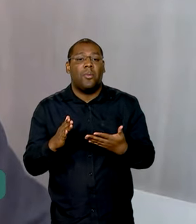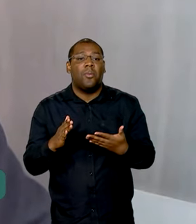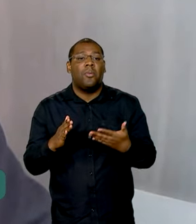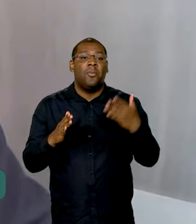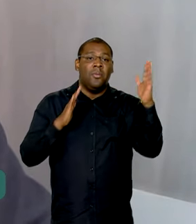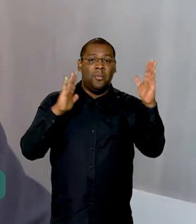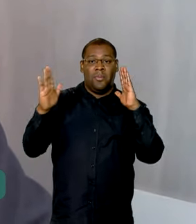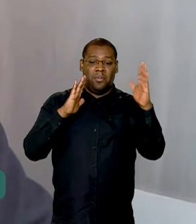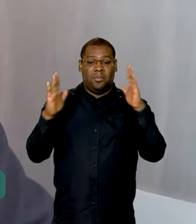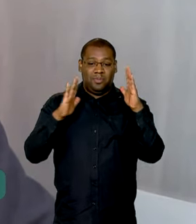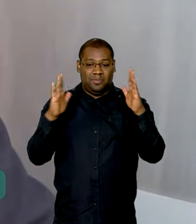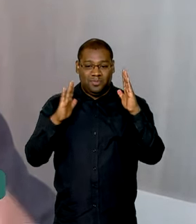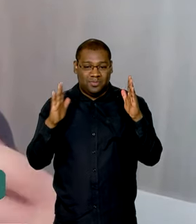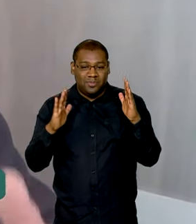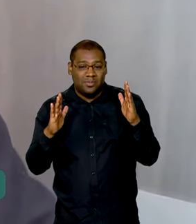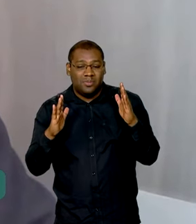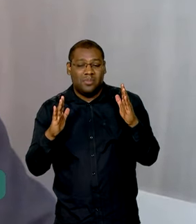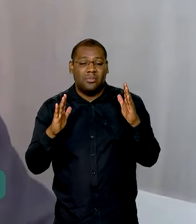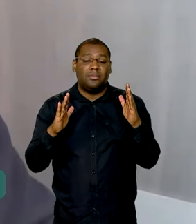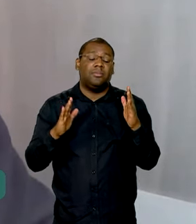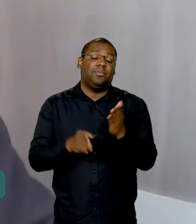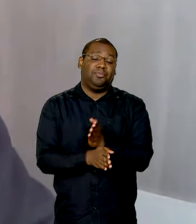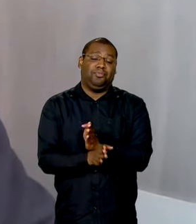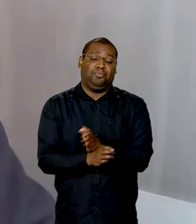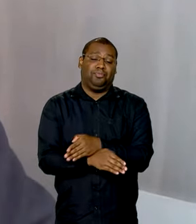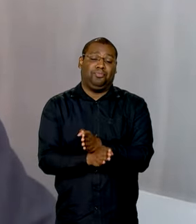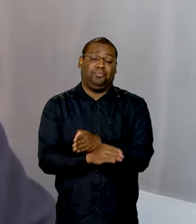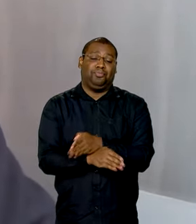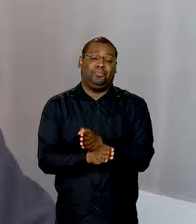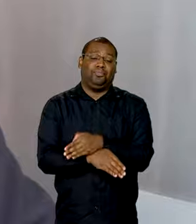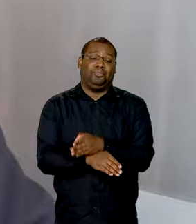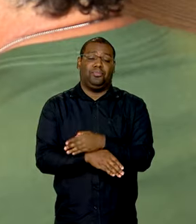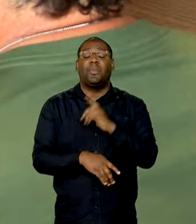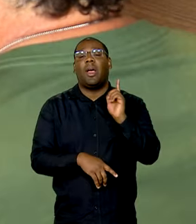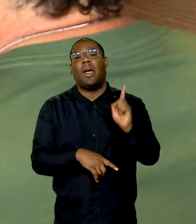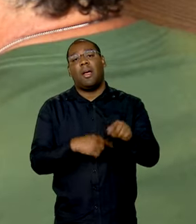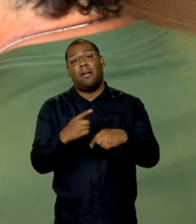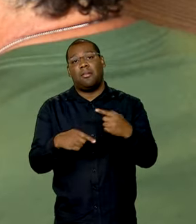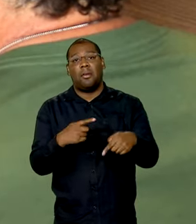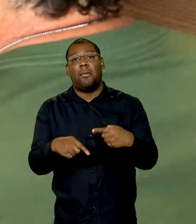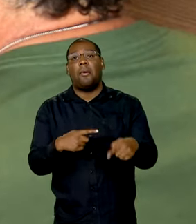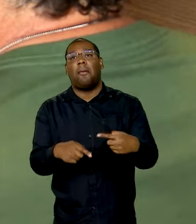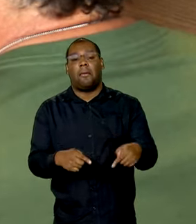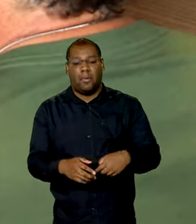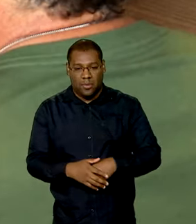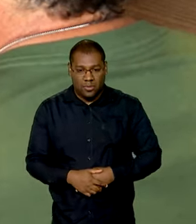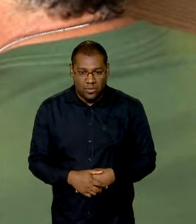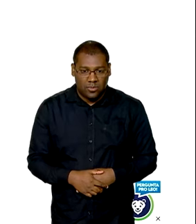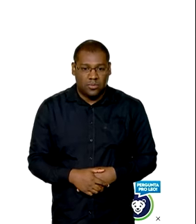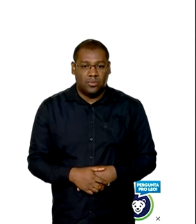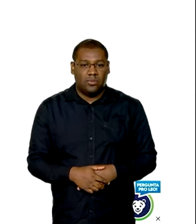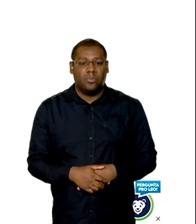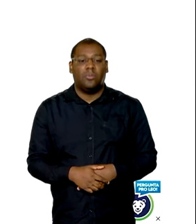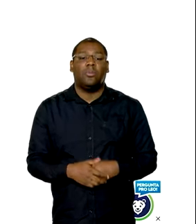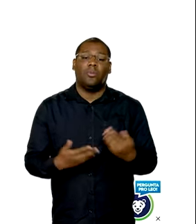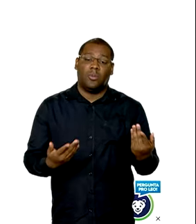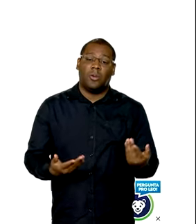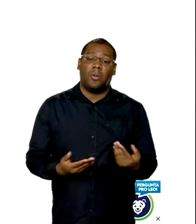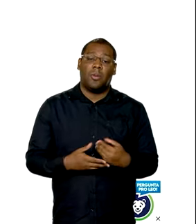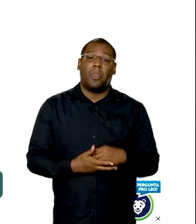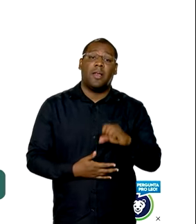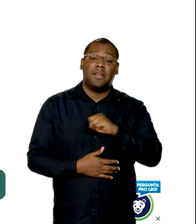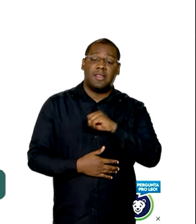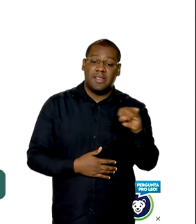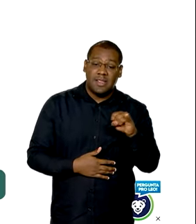período de entrega e aí vão tentar procurar o recibo na última semana. Além disso, também há prejuízos se